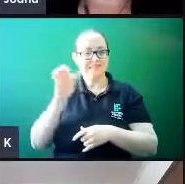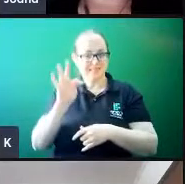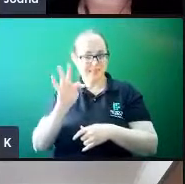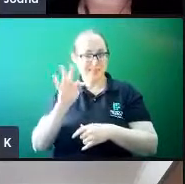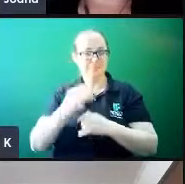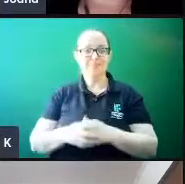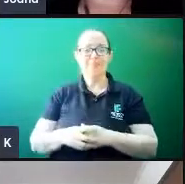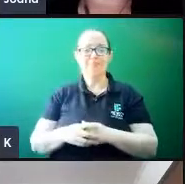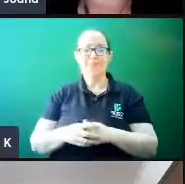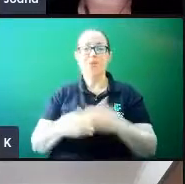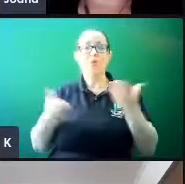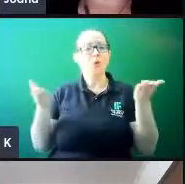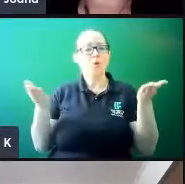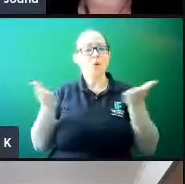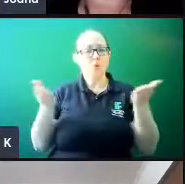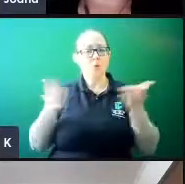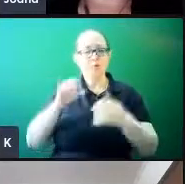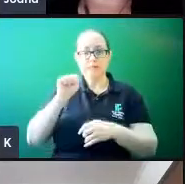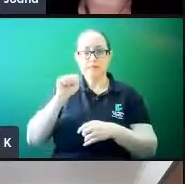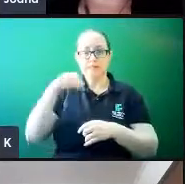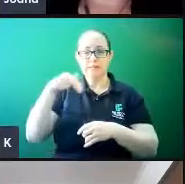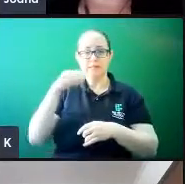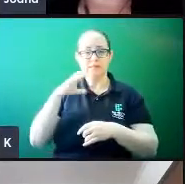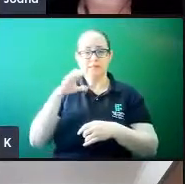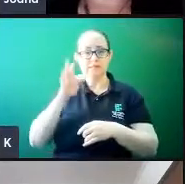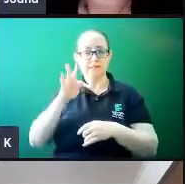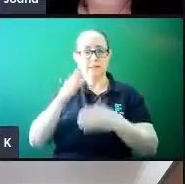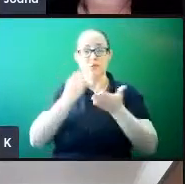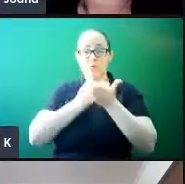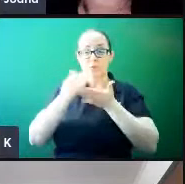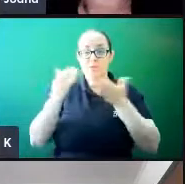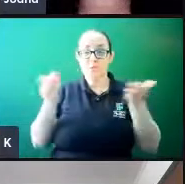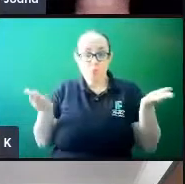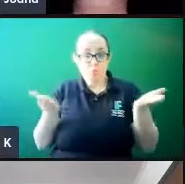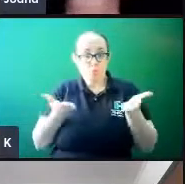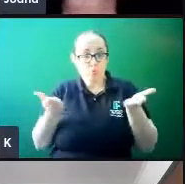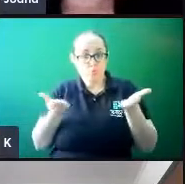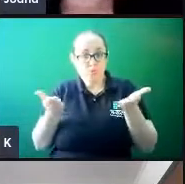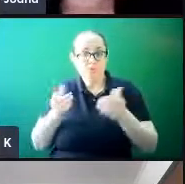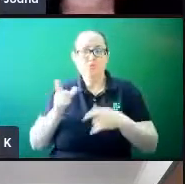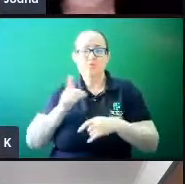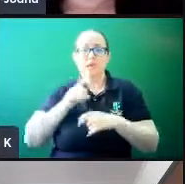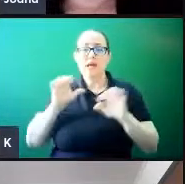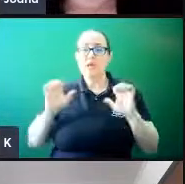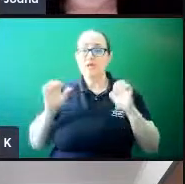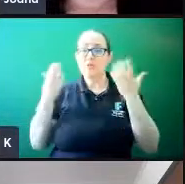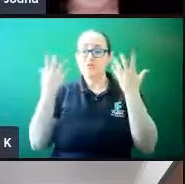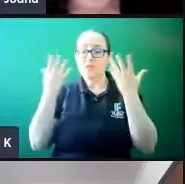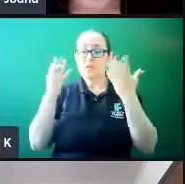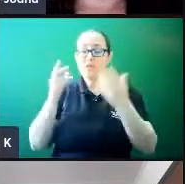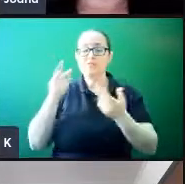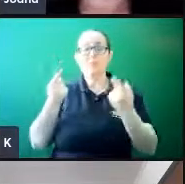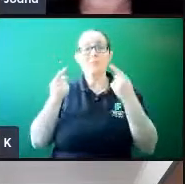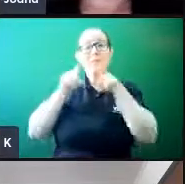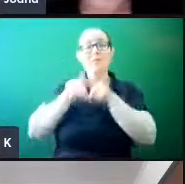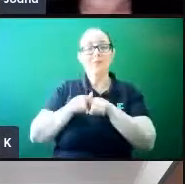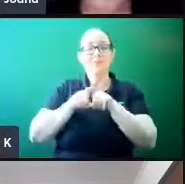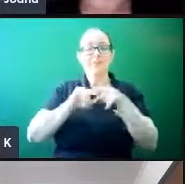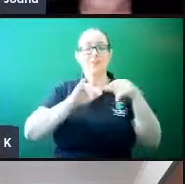a semana que inicia hoje, a SNCT que estamos iniciando hoje, é um evento em parceria entre os dois campos aqui de Araguaia do Sul.